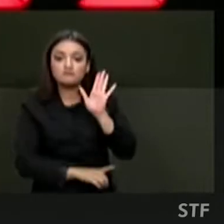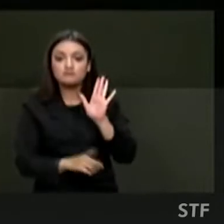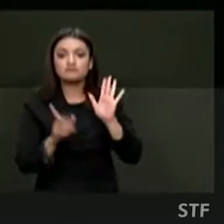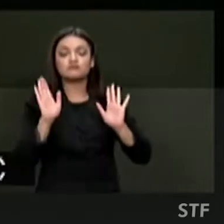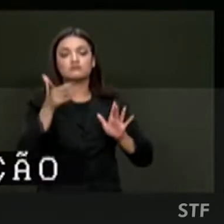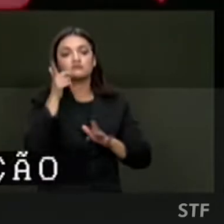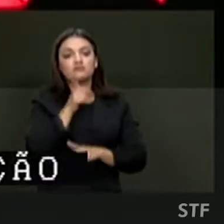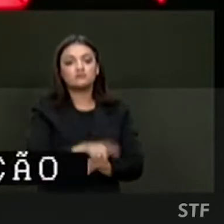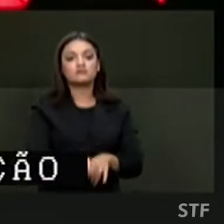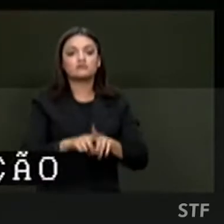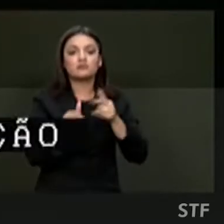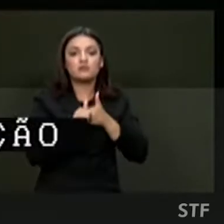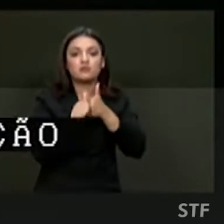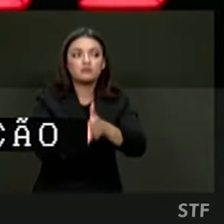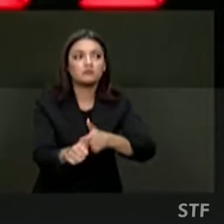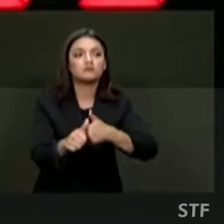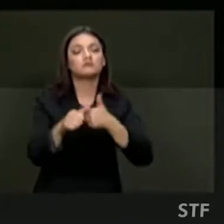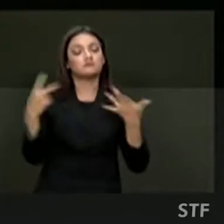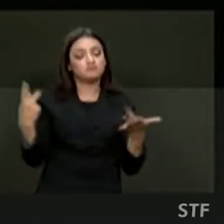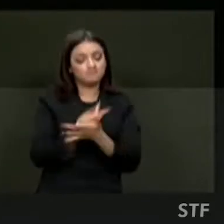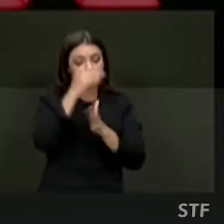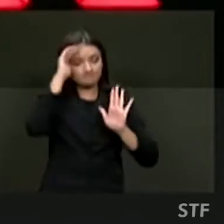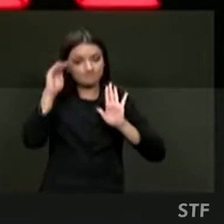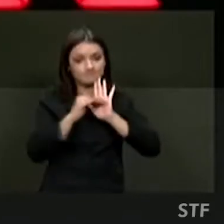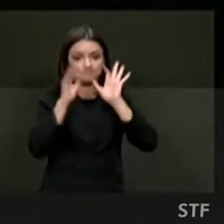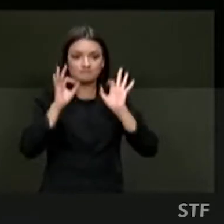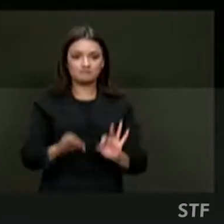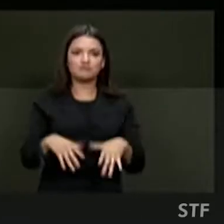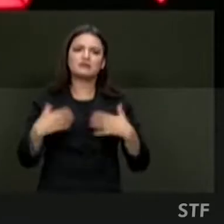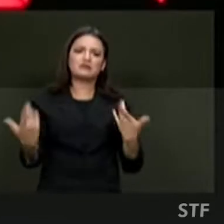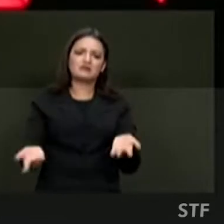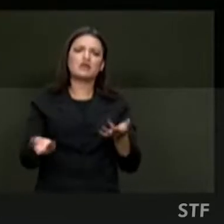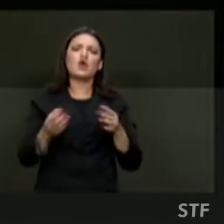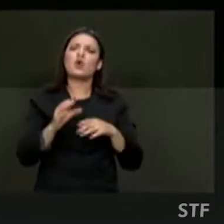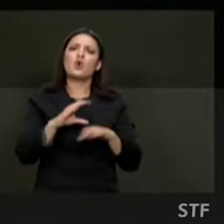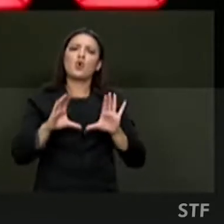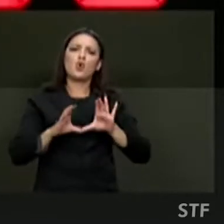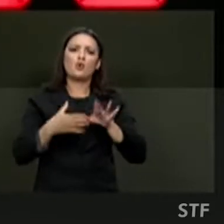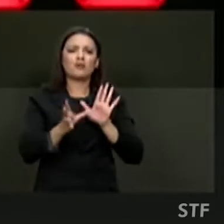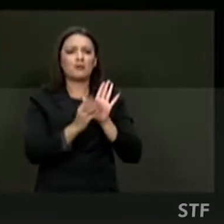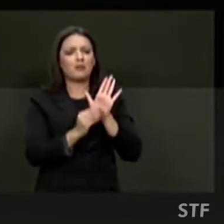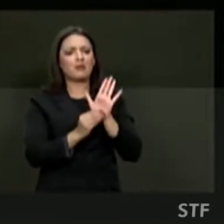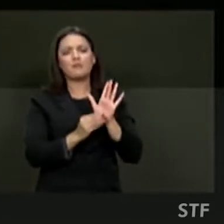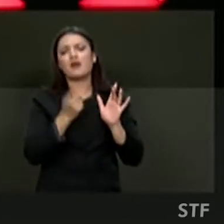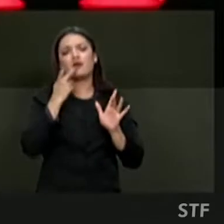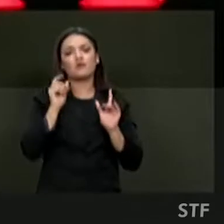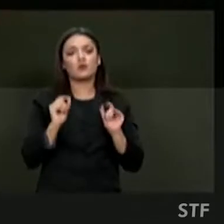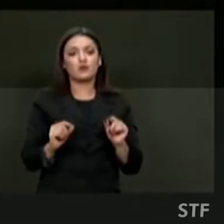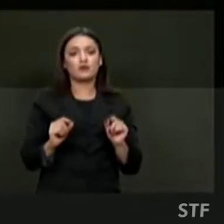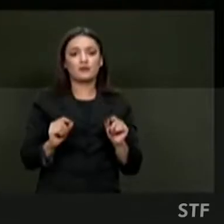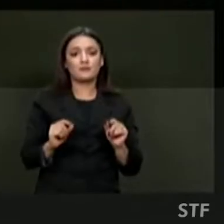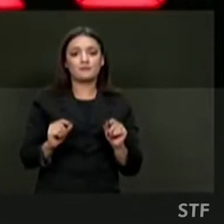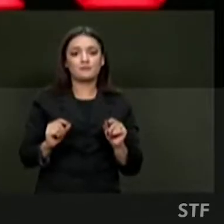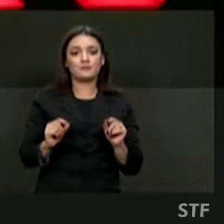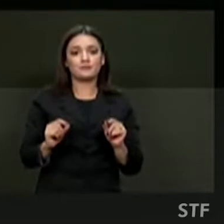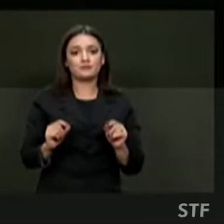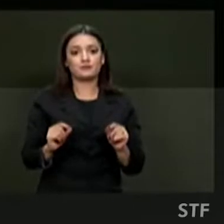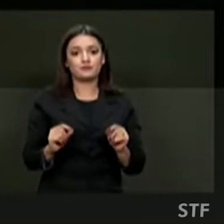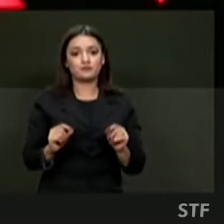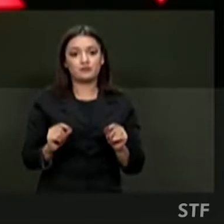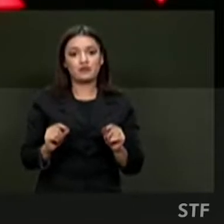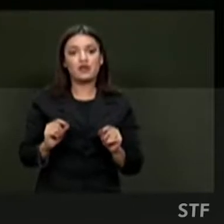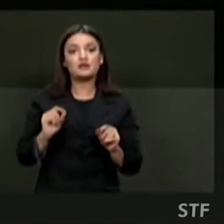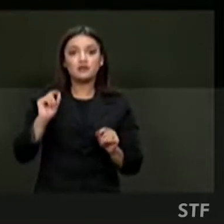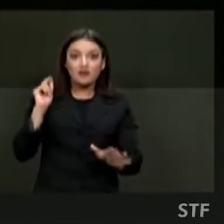acompanhamento de sua correta implementação. Os comentários gerais do Comitê da ONU são interpretações autênticas,